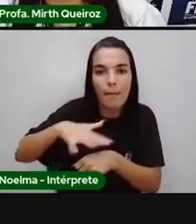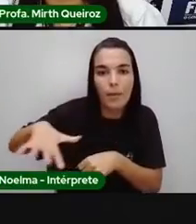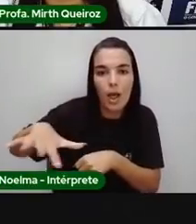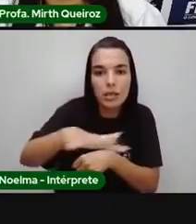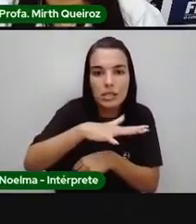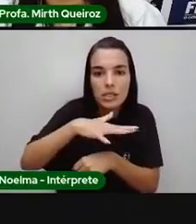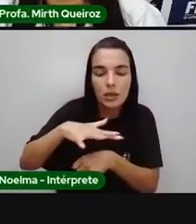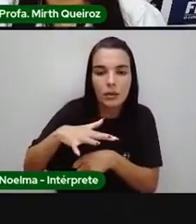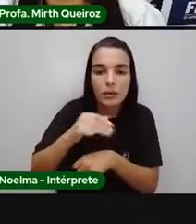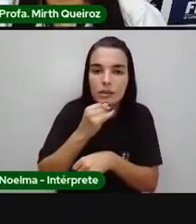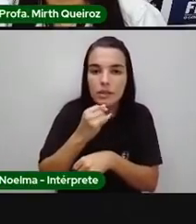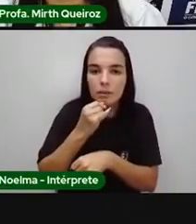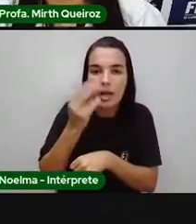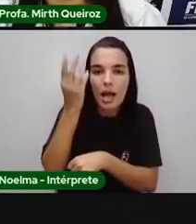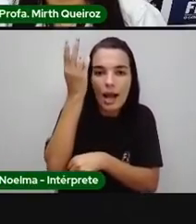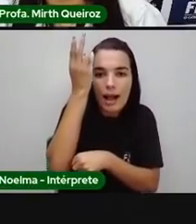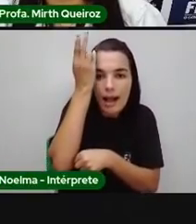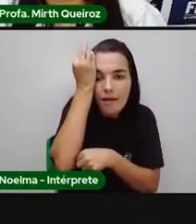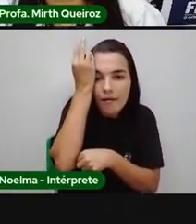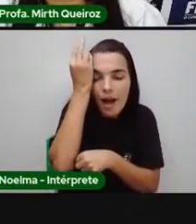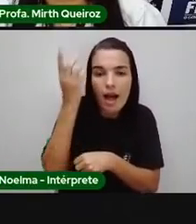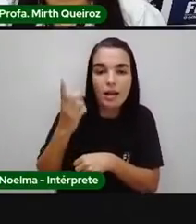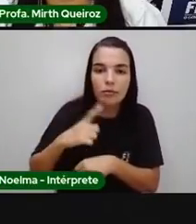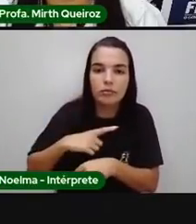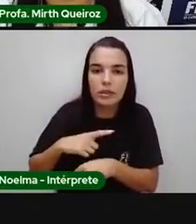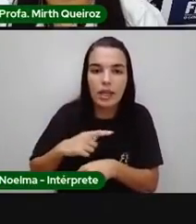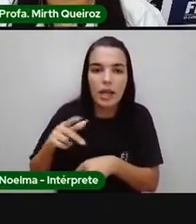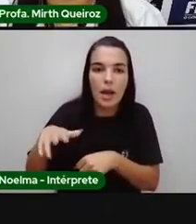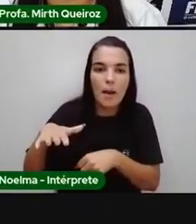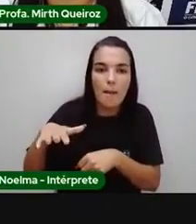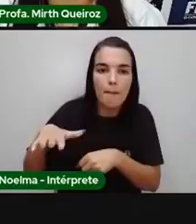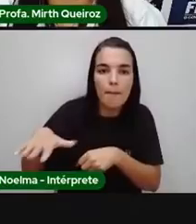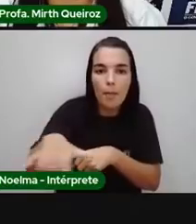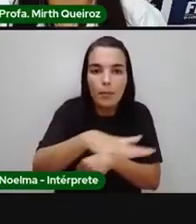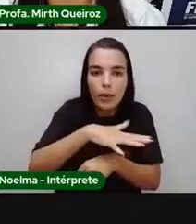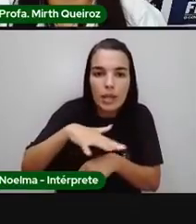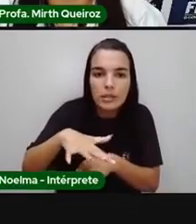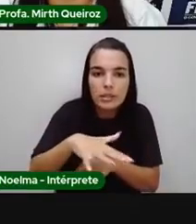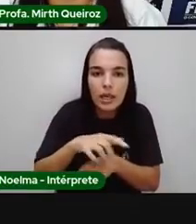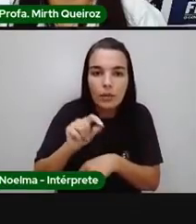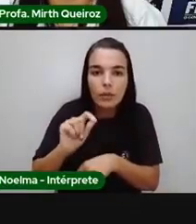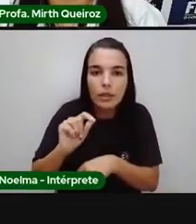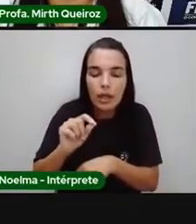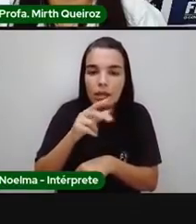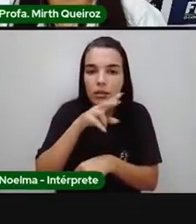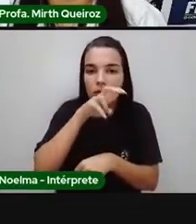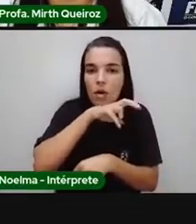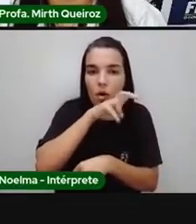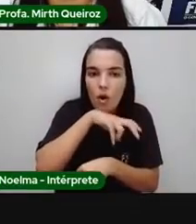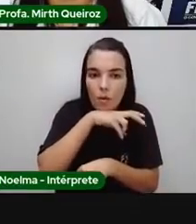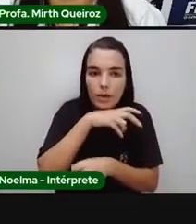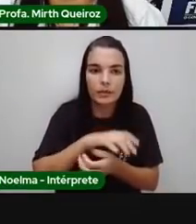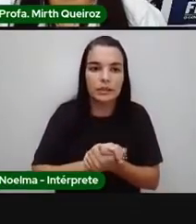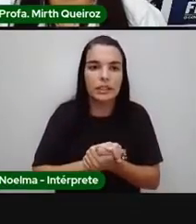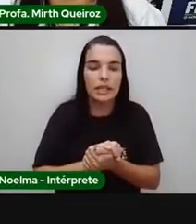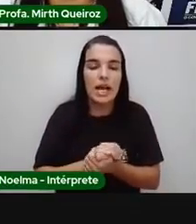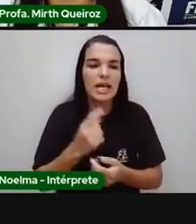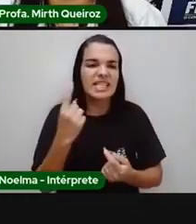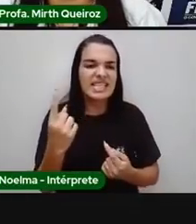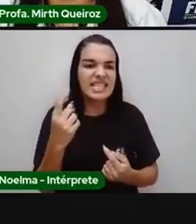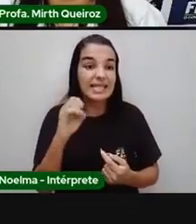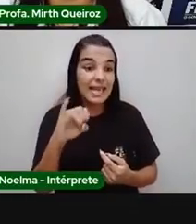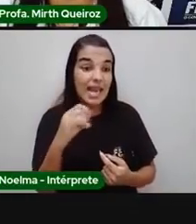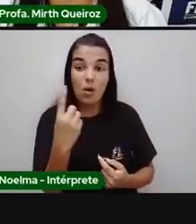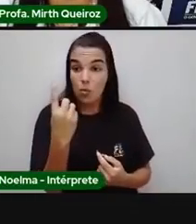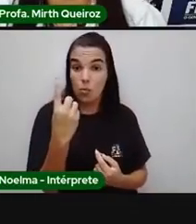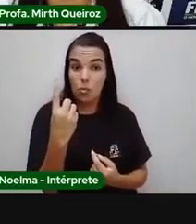de cavalos, e a gente tem uma população de cobra. E cada ser que é visto individualmente é chamado de